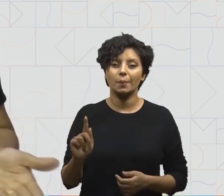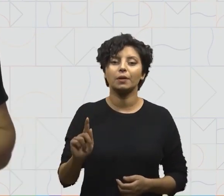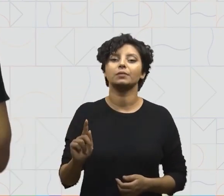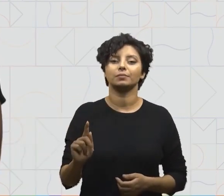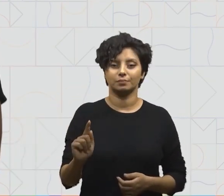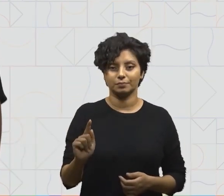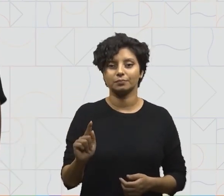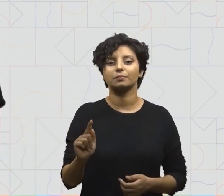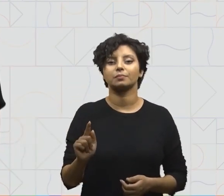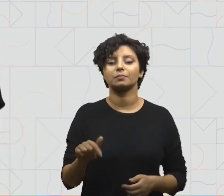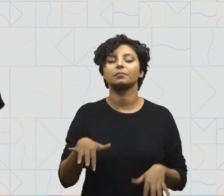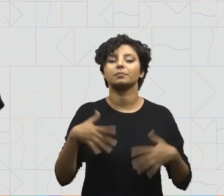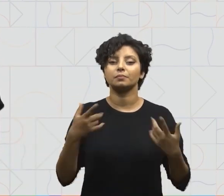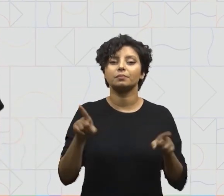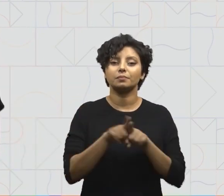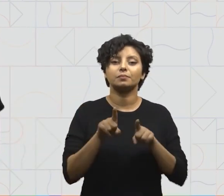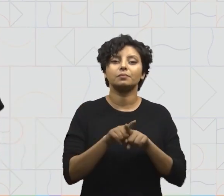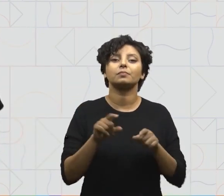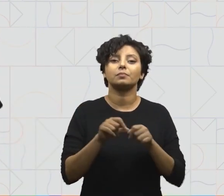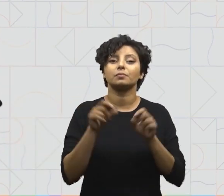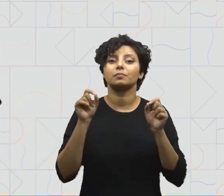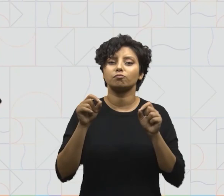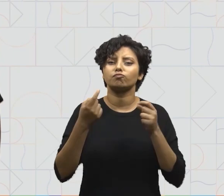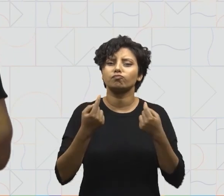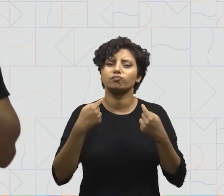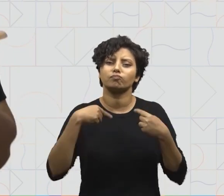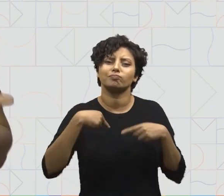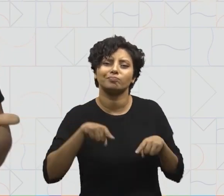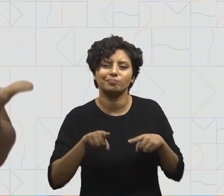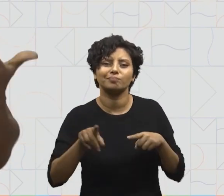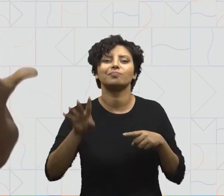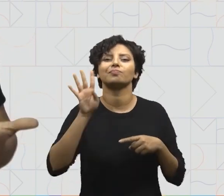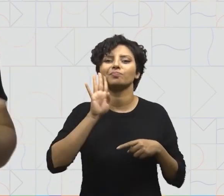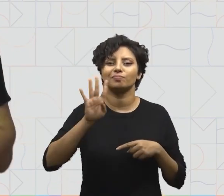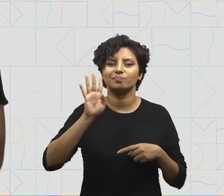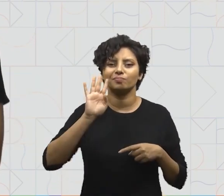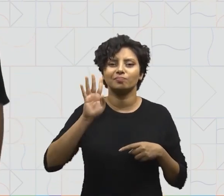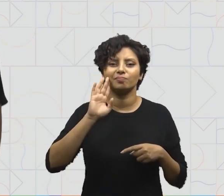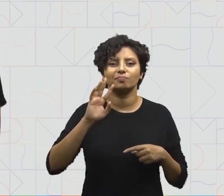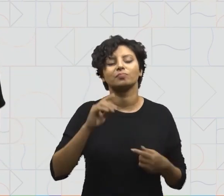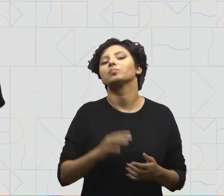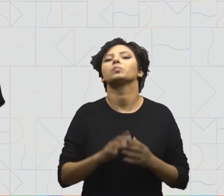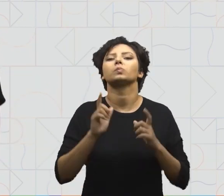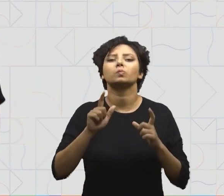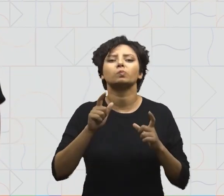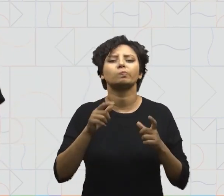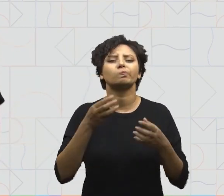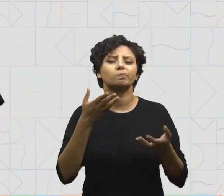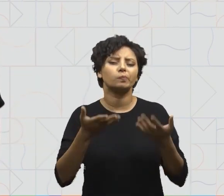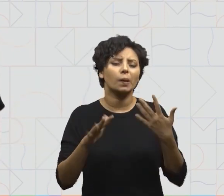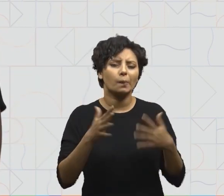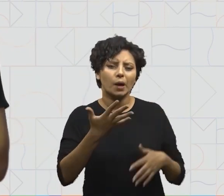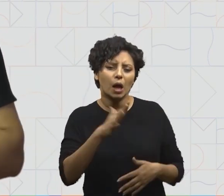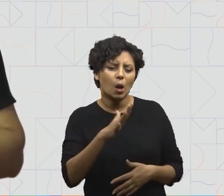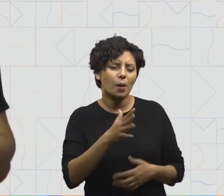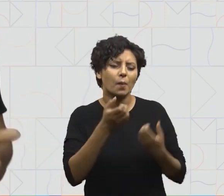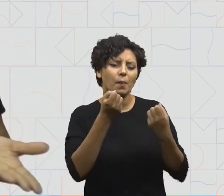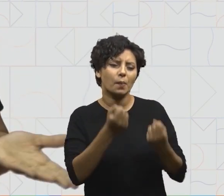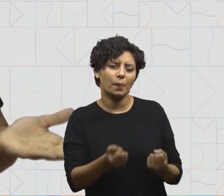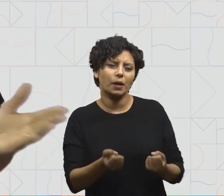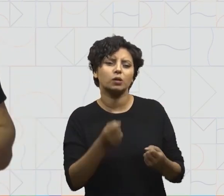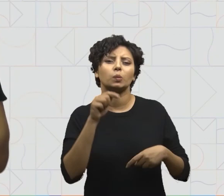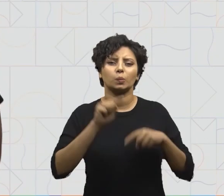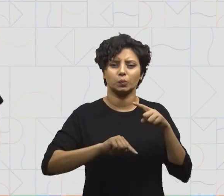miligramas. E também fizemos um desafio muito legal, onde estimamos o peso de